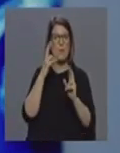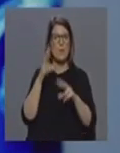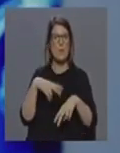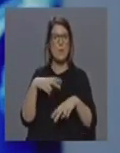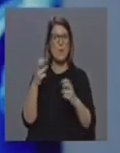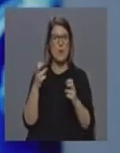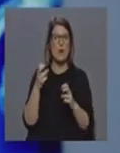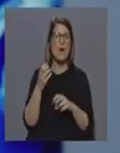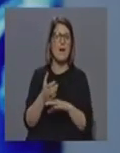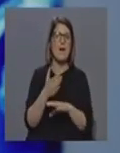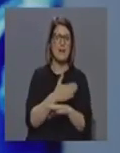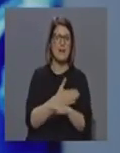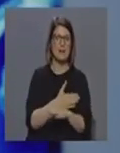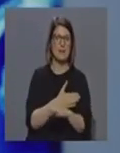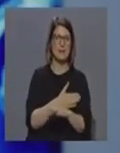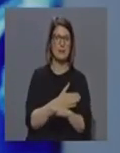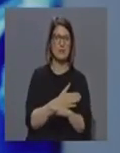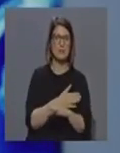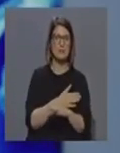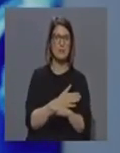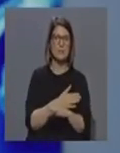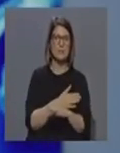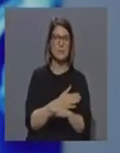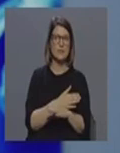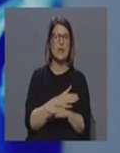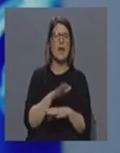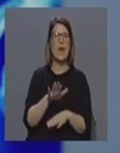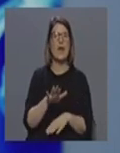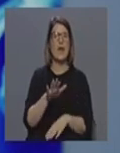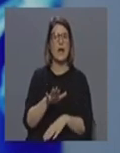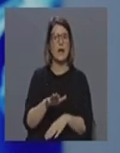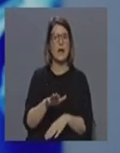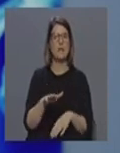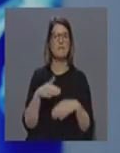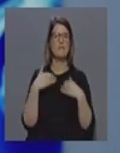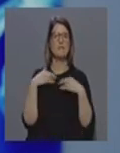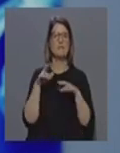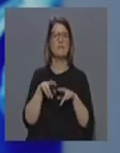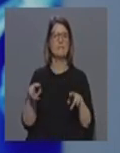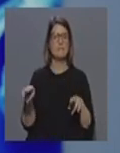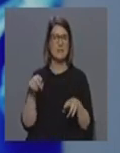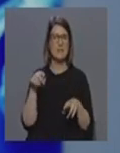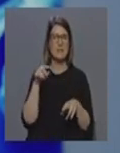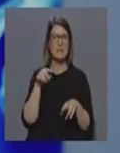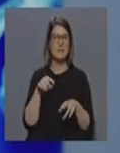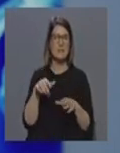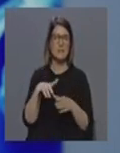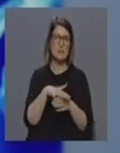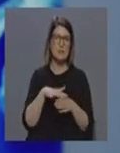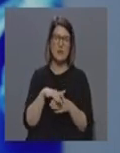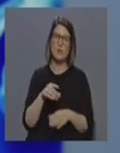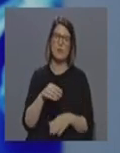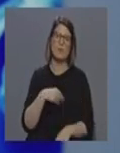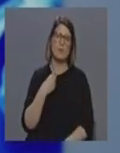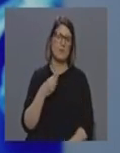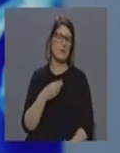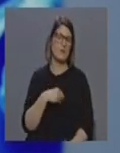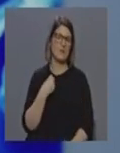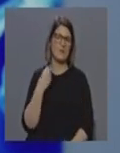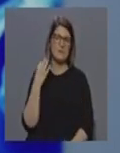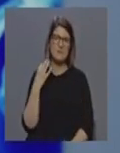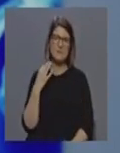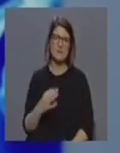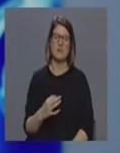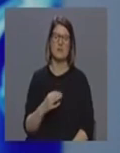já estavam, digamos assim, nas enfermarias existentes no hospital, é um aspecto de veras preocupante e que,